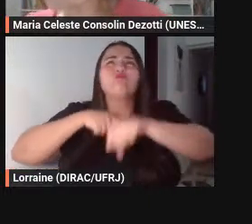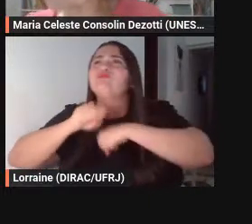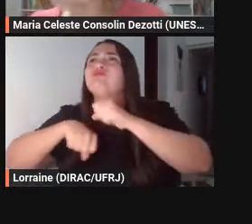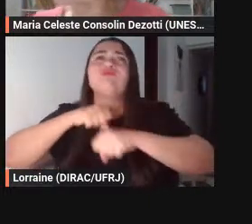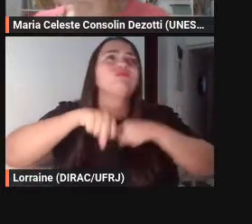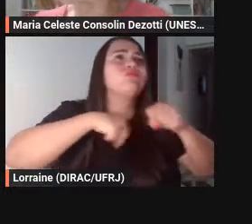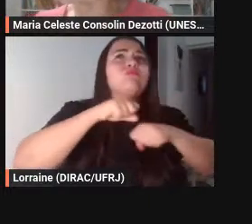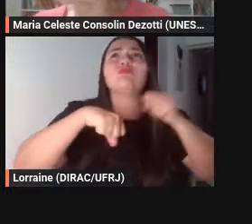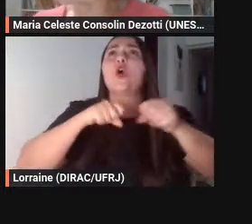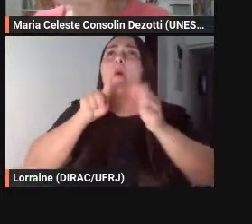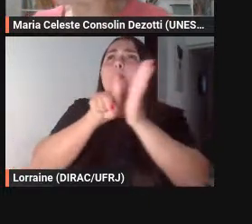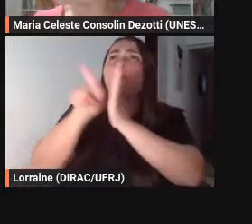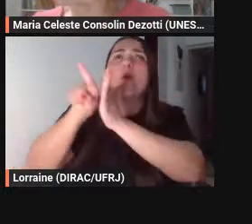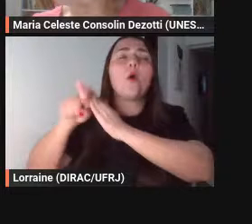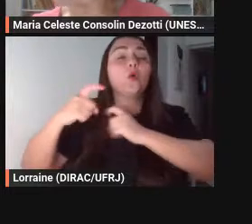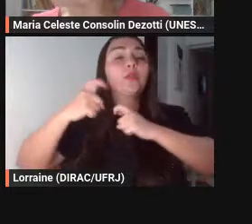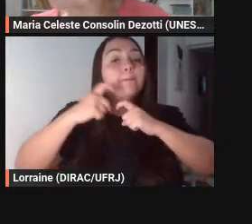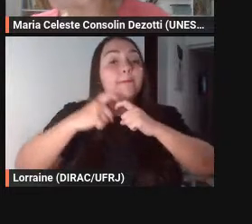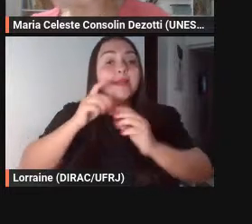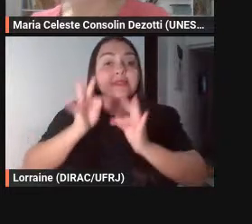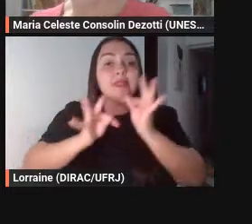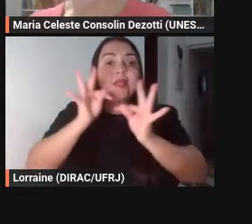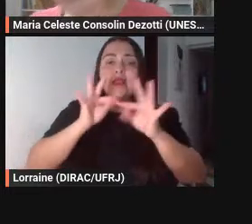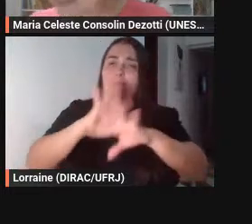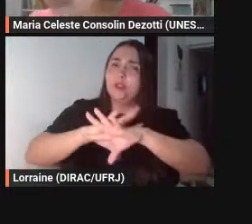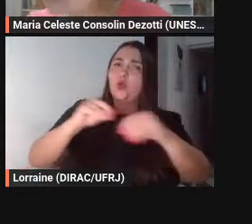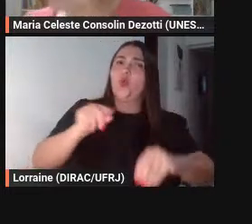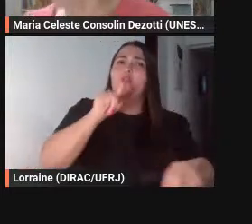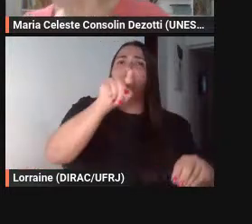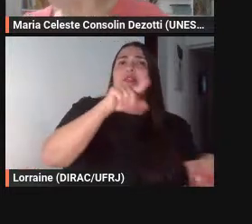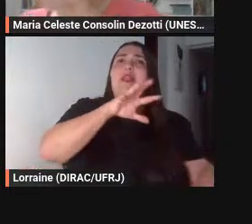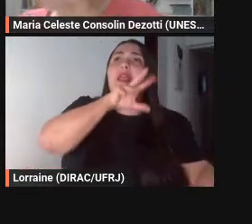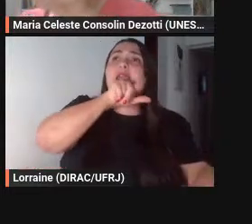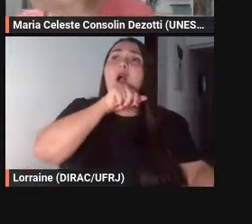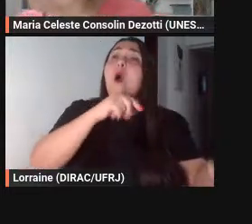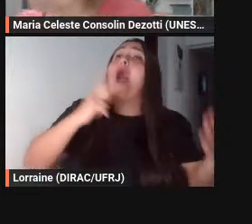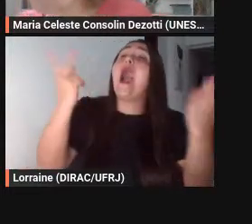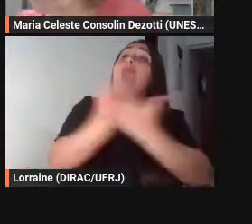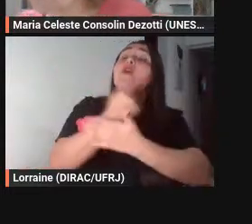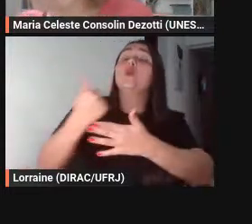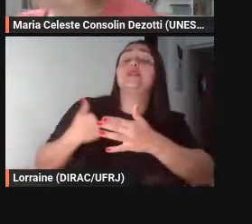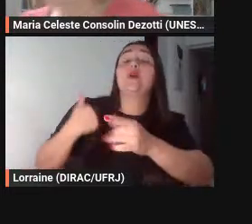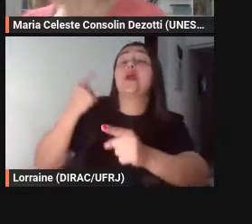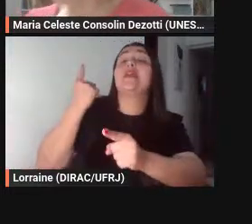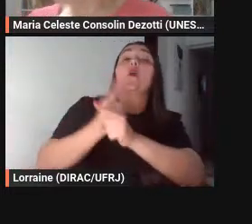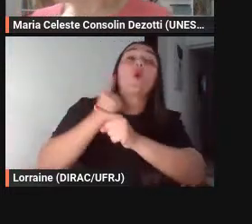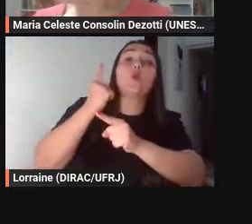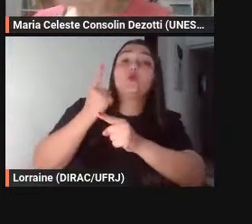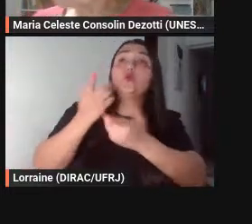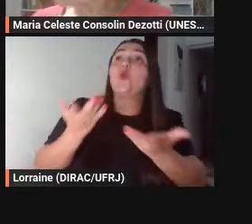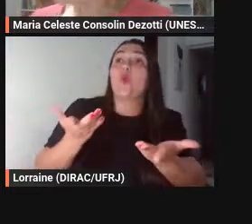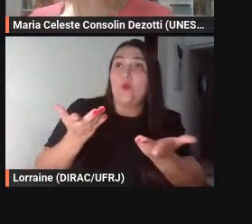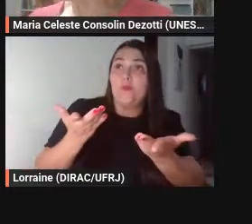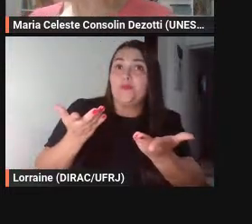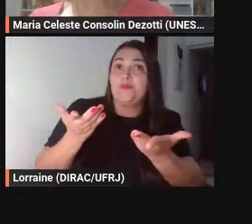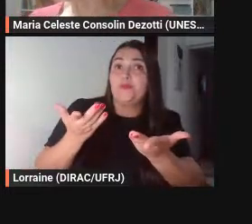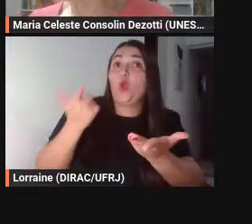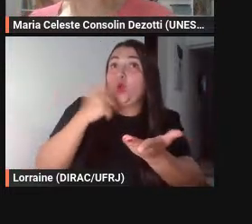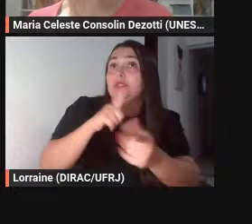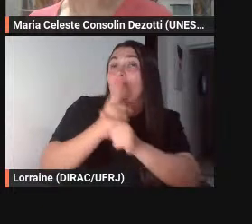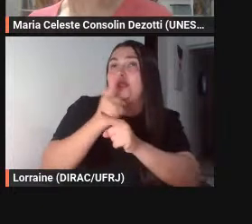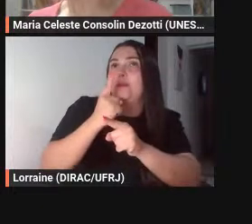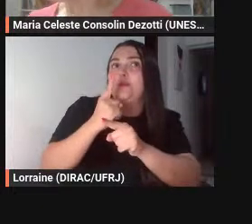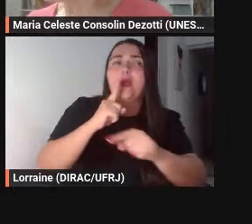saber dos médicos um tratamento para você e acabei encontrando e como o leão a